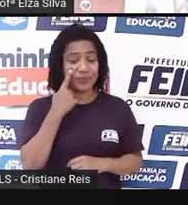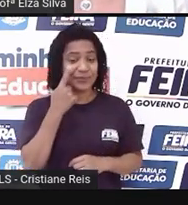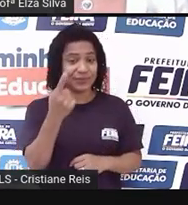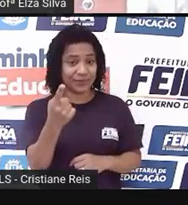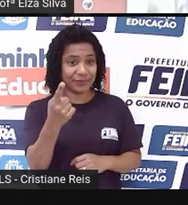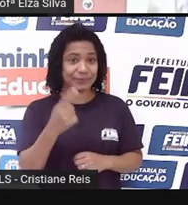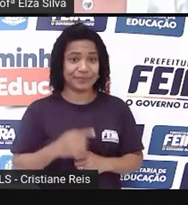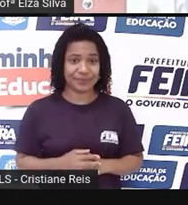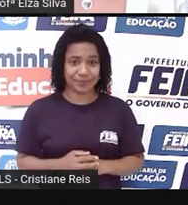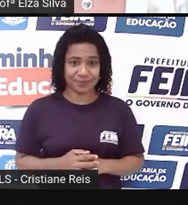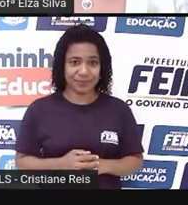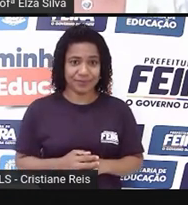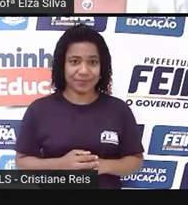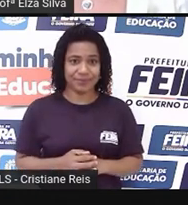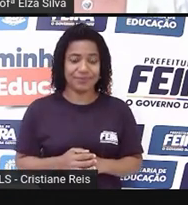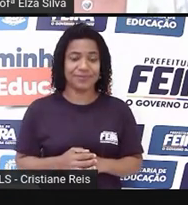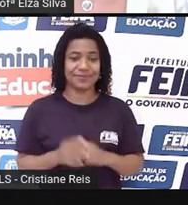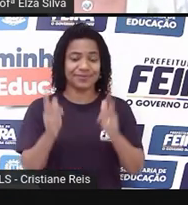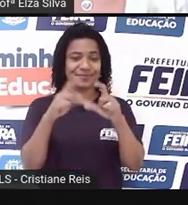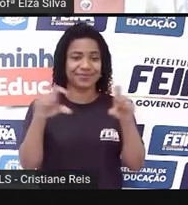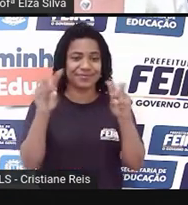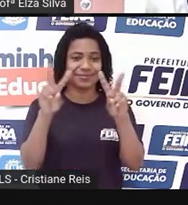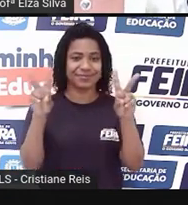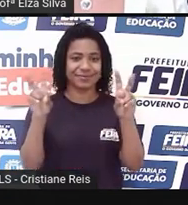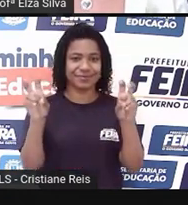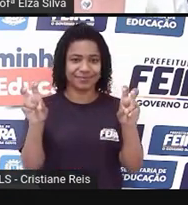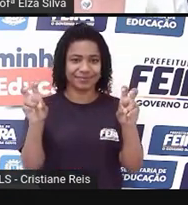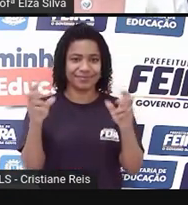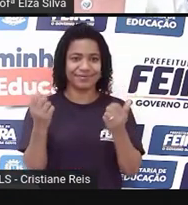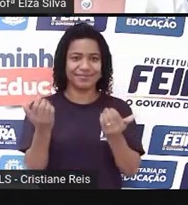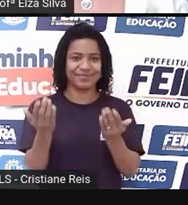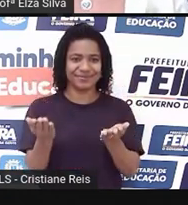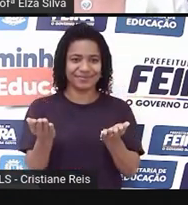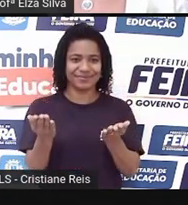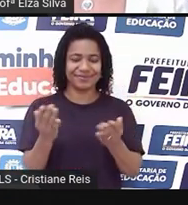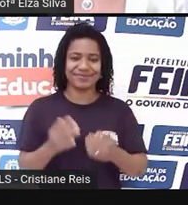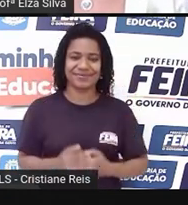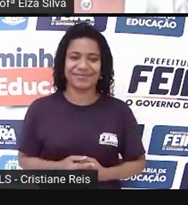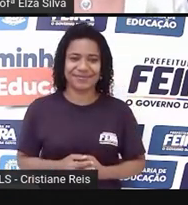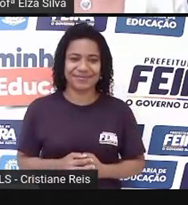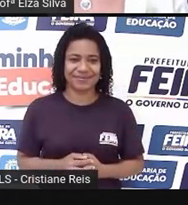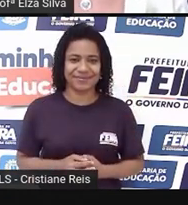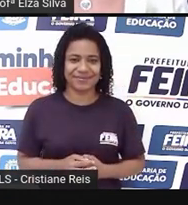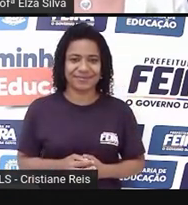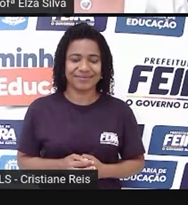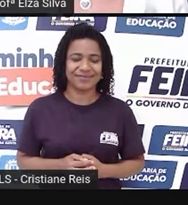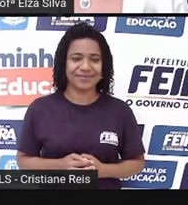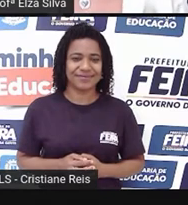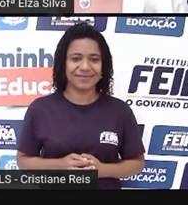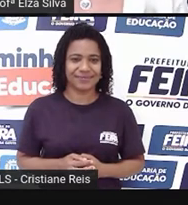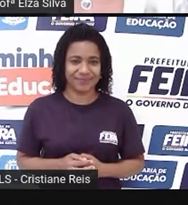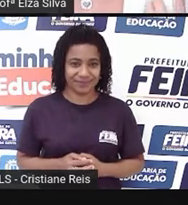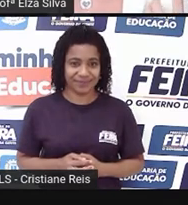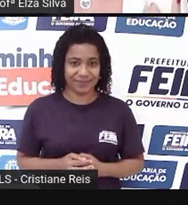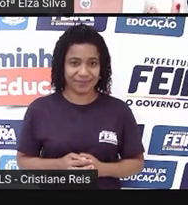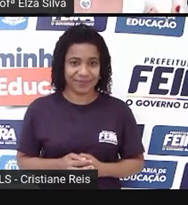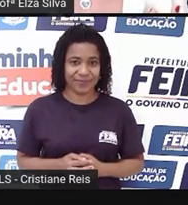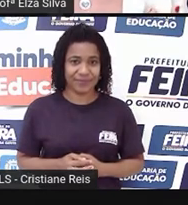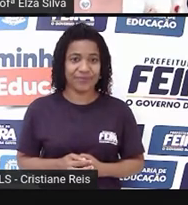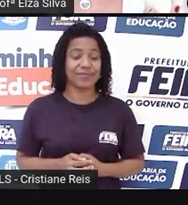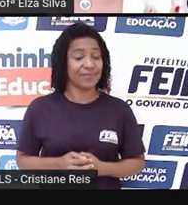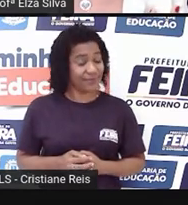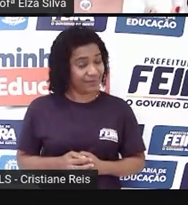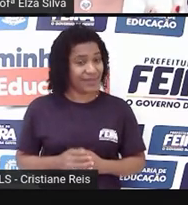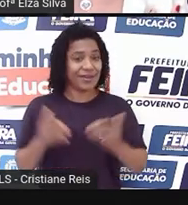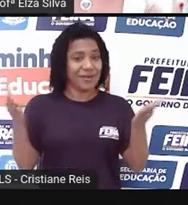Now I know my ABCs. Next time you'll sing with me. Então, agora eu sei meu